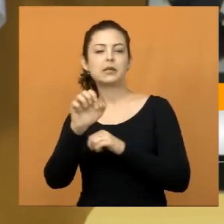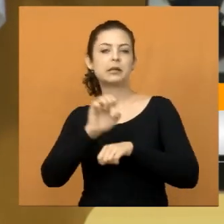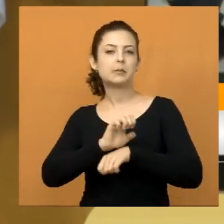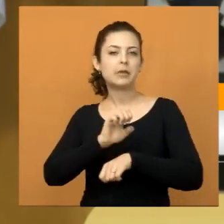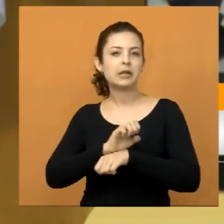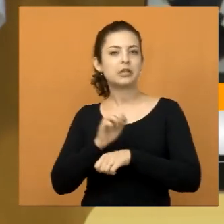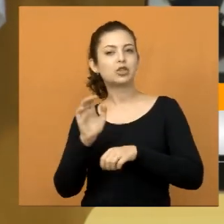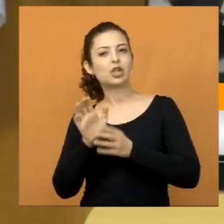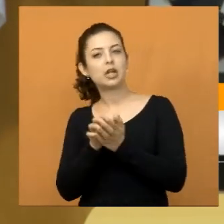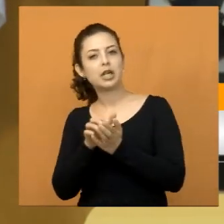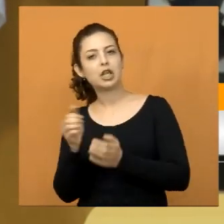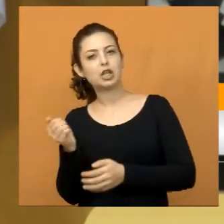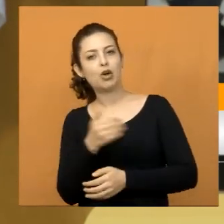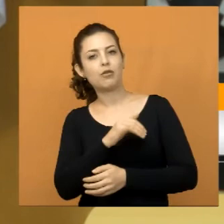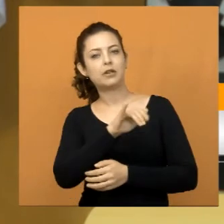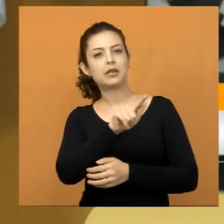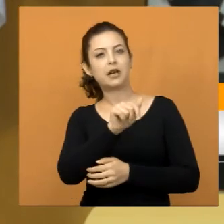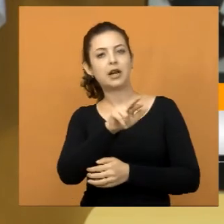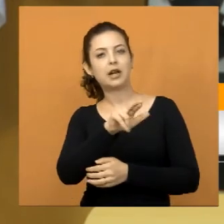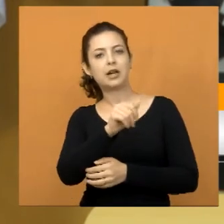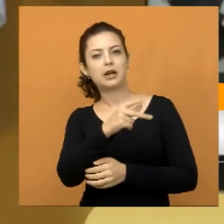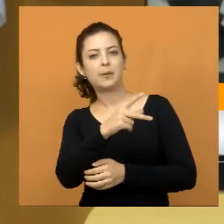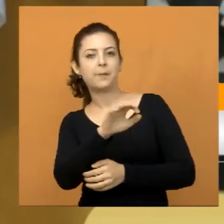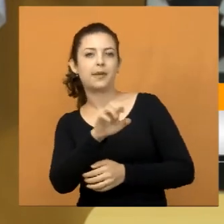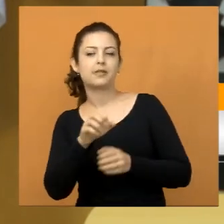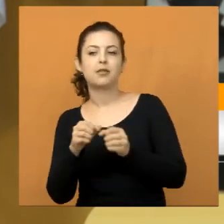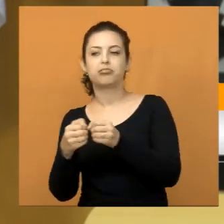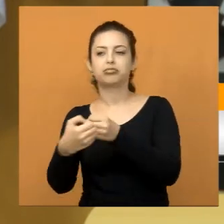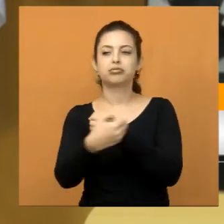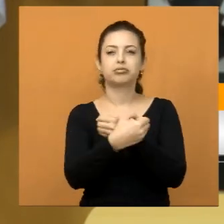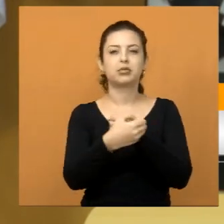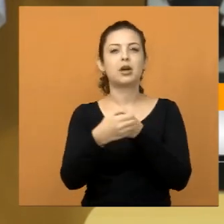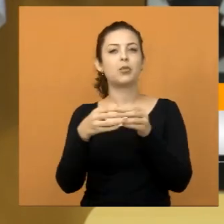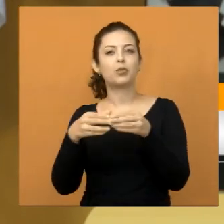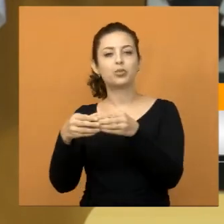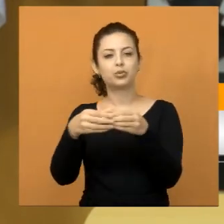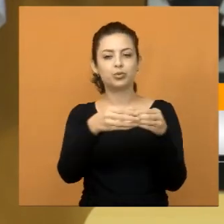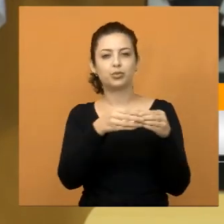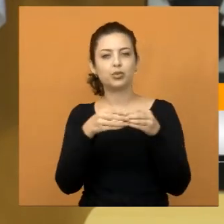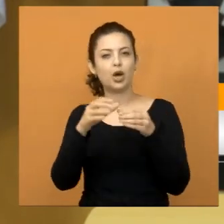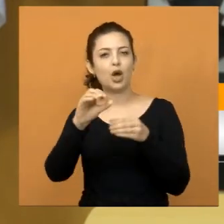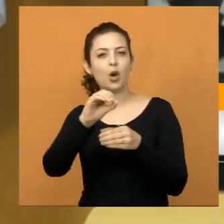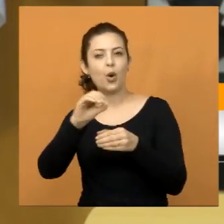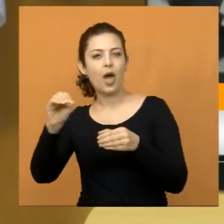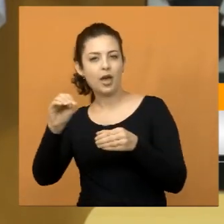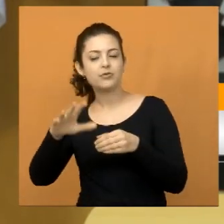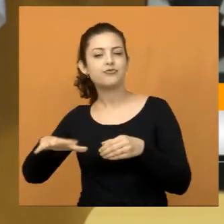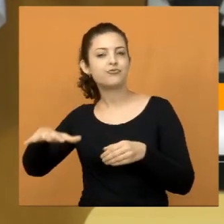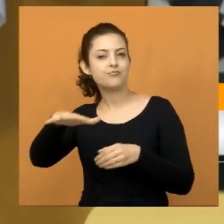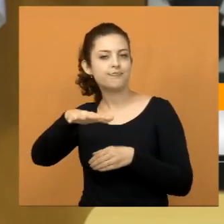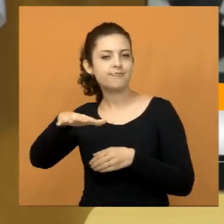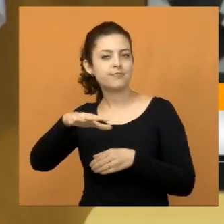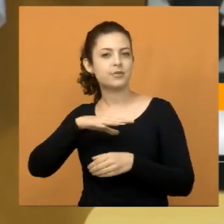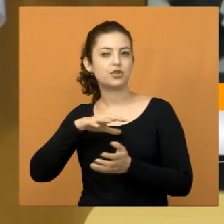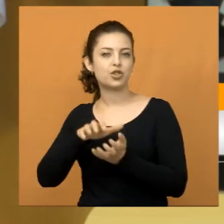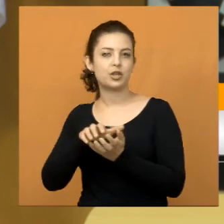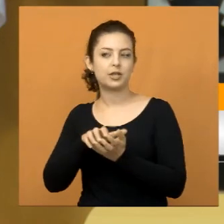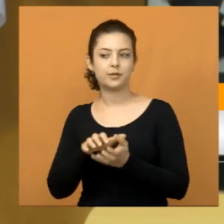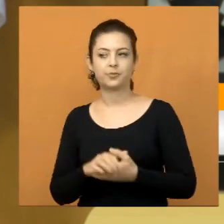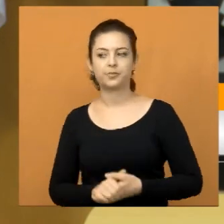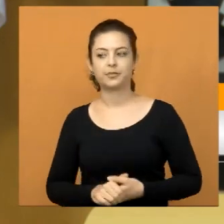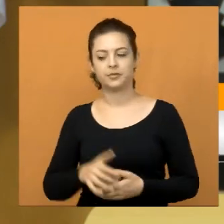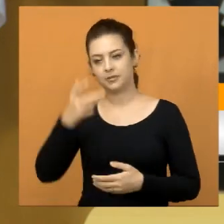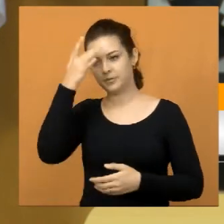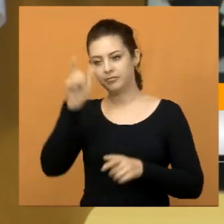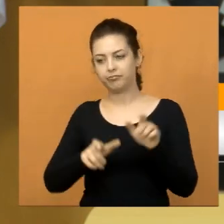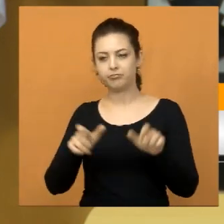Novo Jacareí, Igarapés, e aí emenda, todos aqueles bairros ali da região oeste, da cidade de Jacareí. Então essas